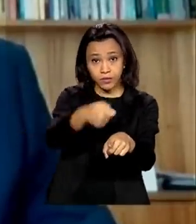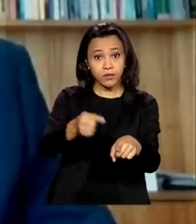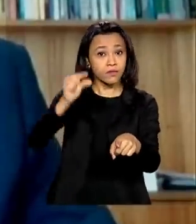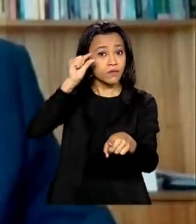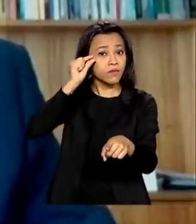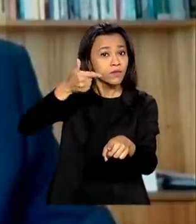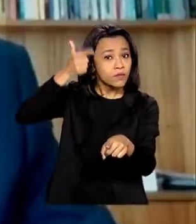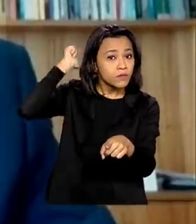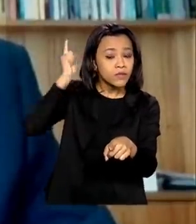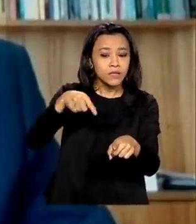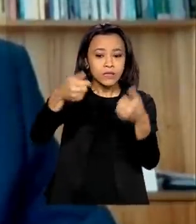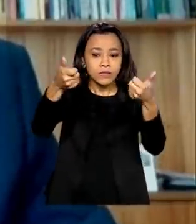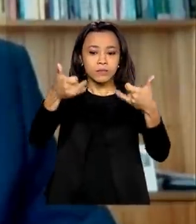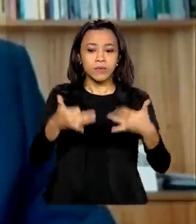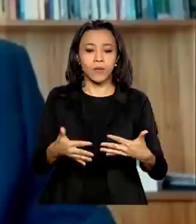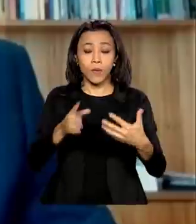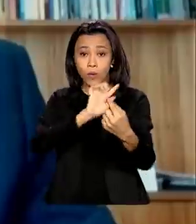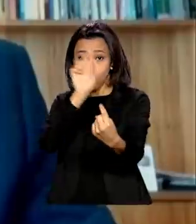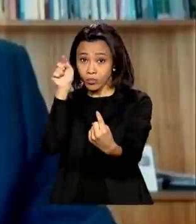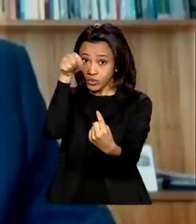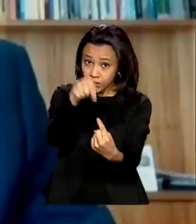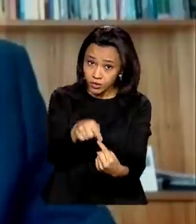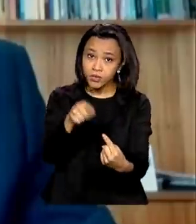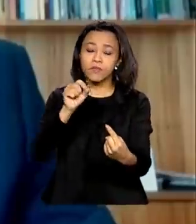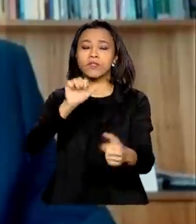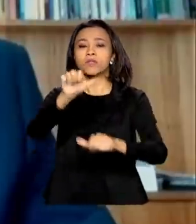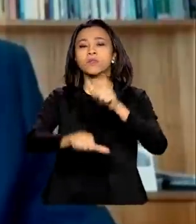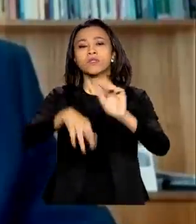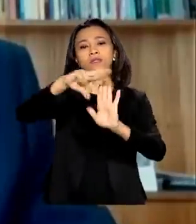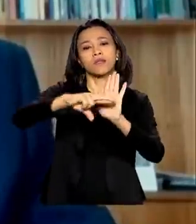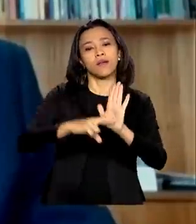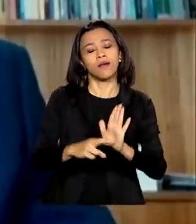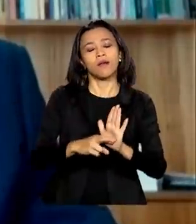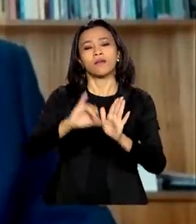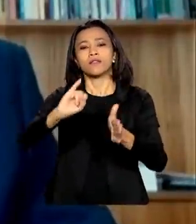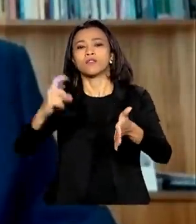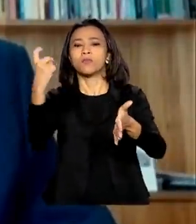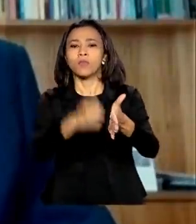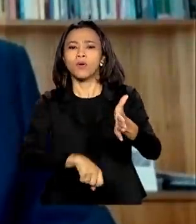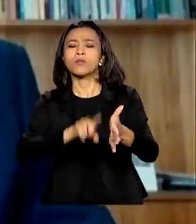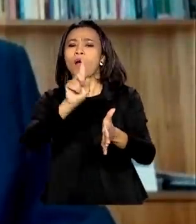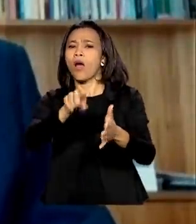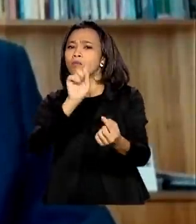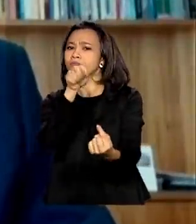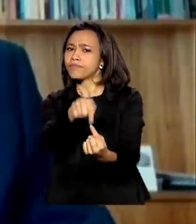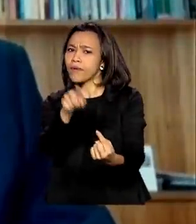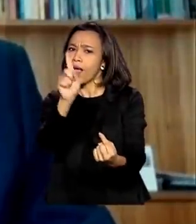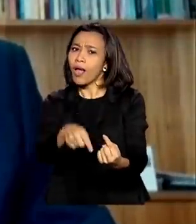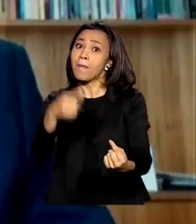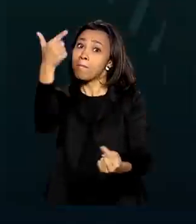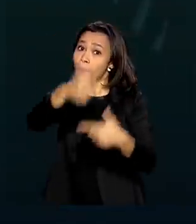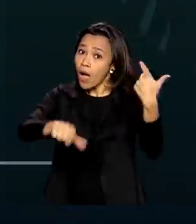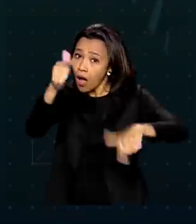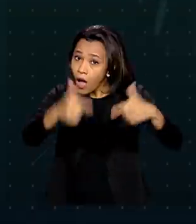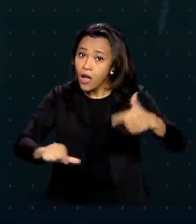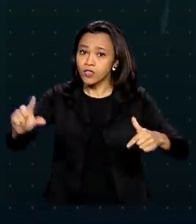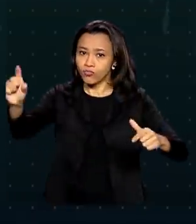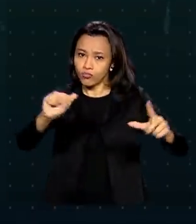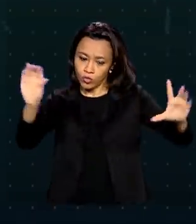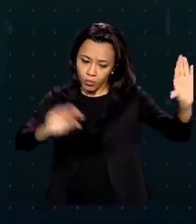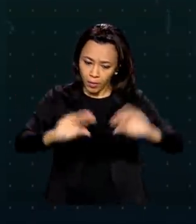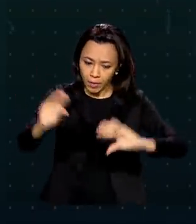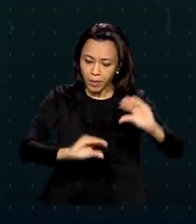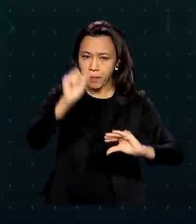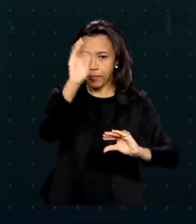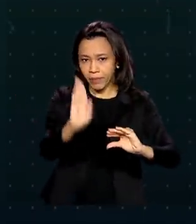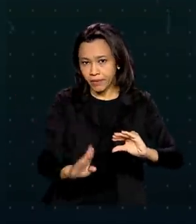explicou que o objetivo da reforma tributária é atrair mais investimentos e gerar empregos. Para isso,